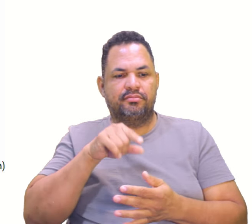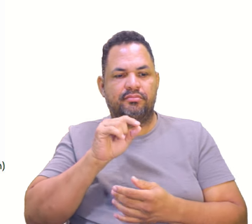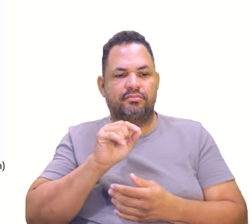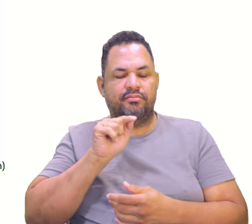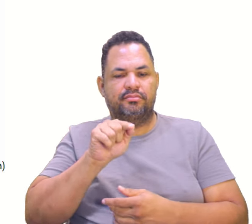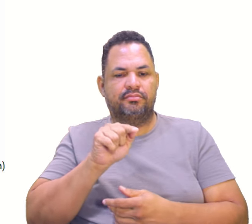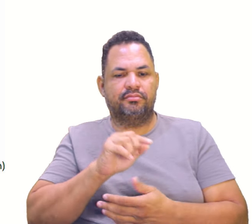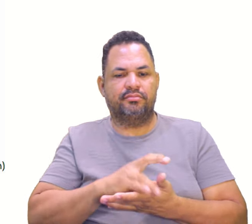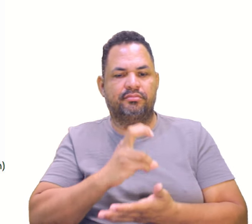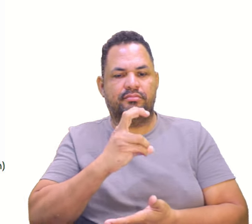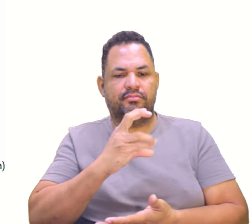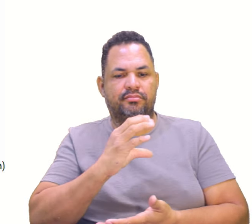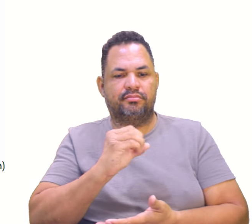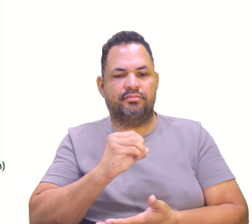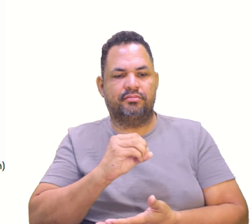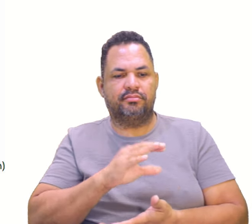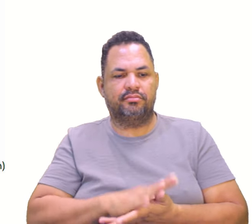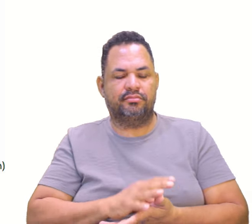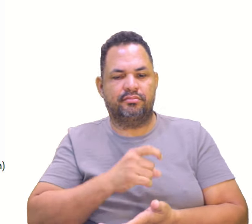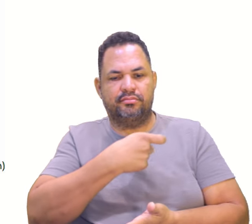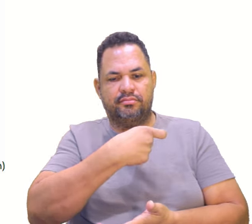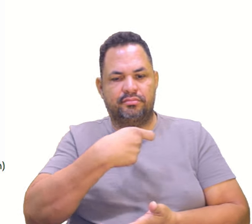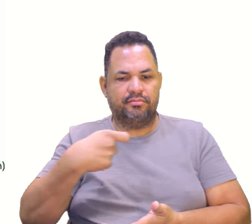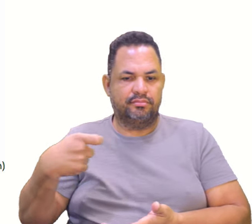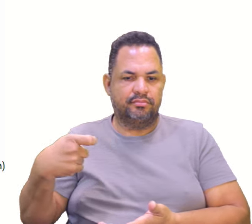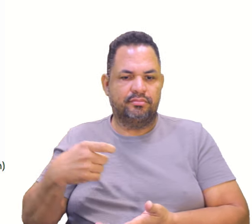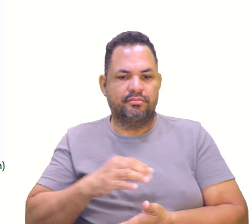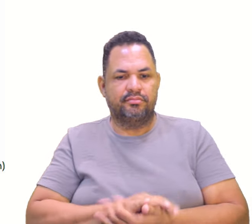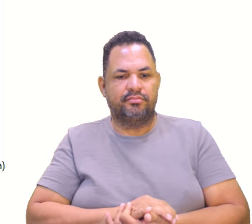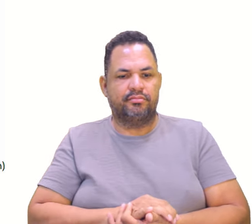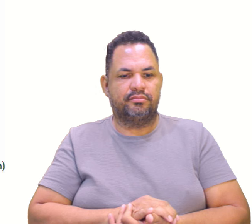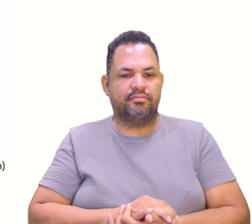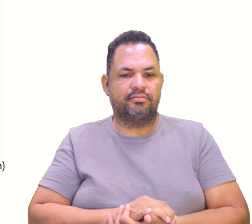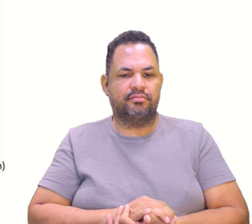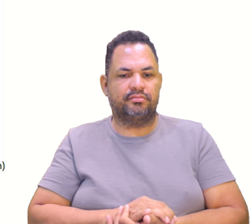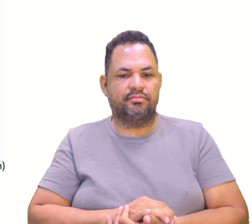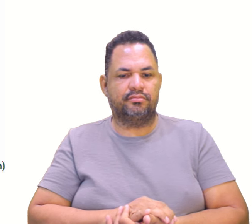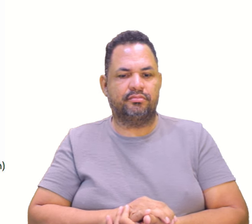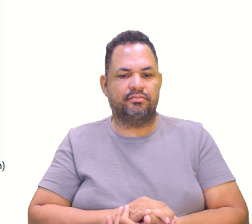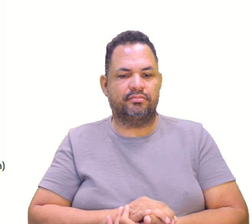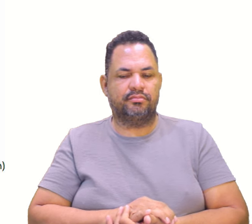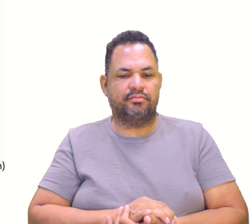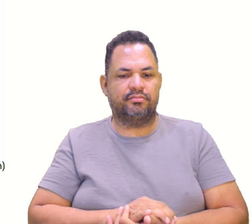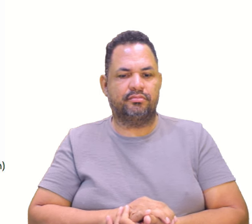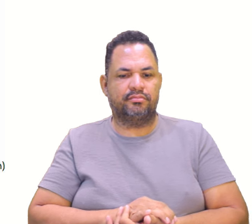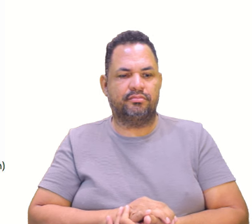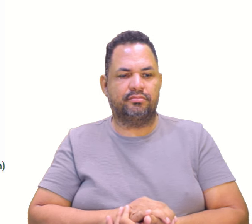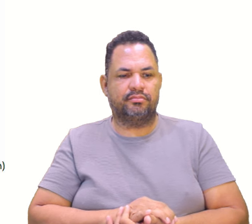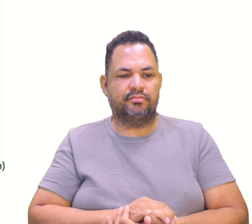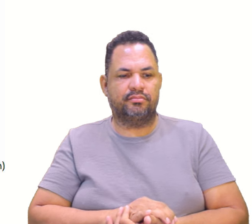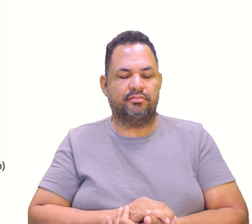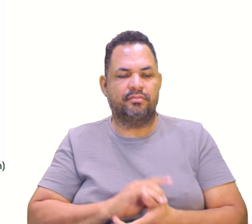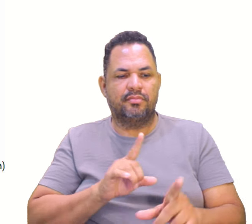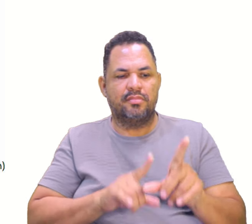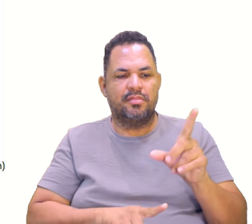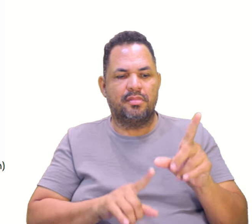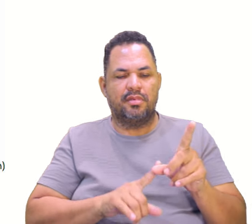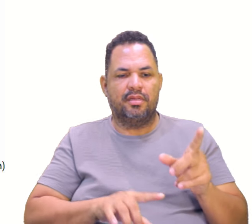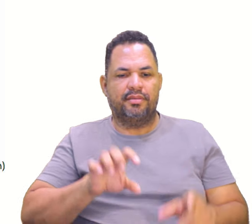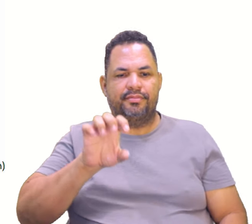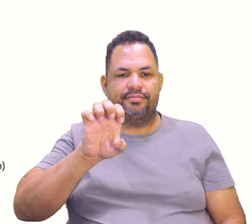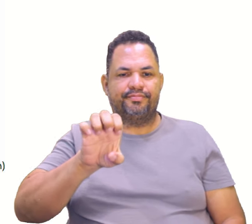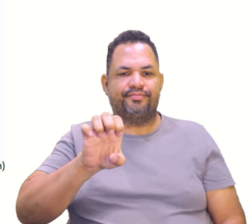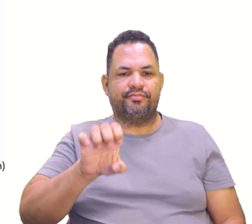ponto certo, 50 para X e 30 para Y. Ou seja, a alternativa correta